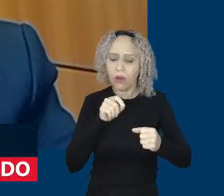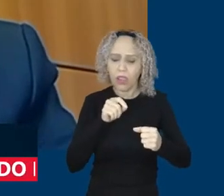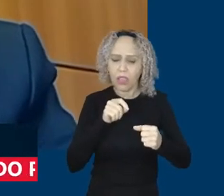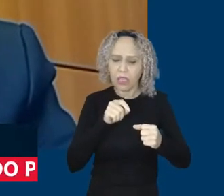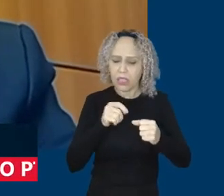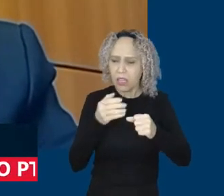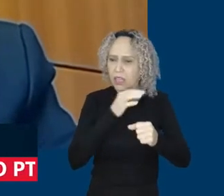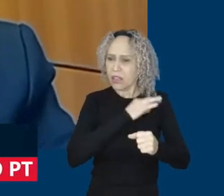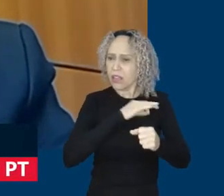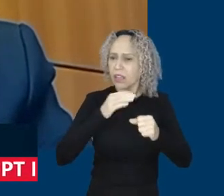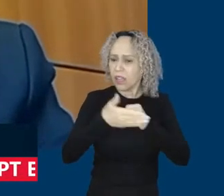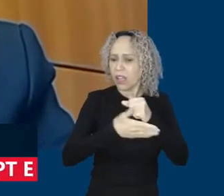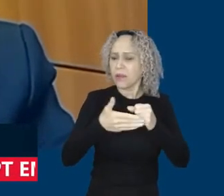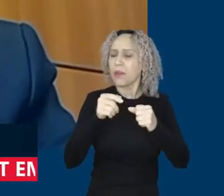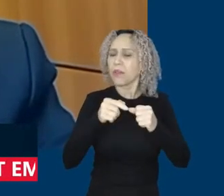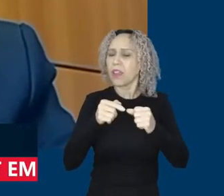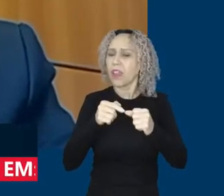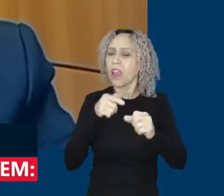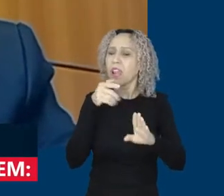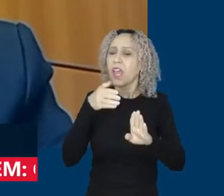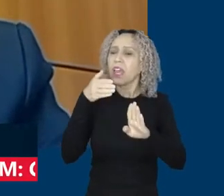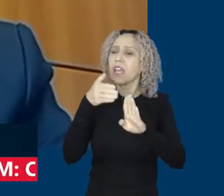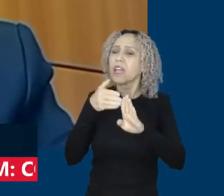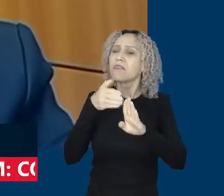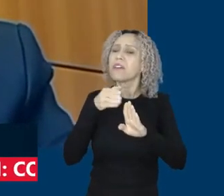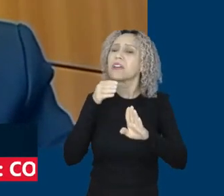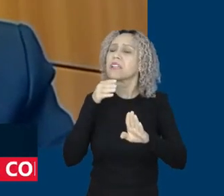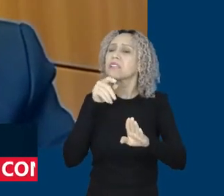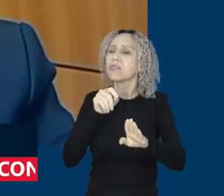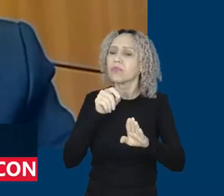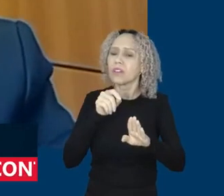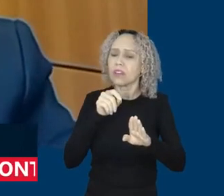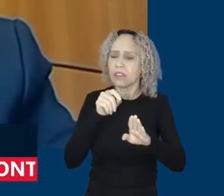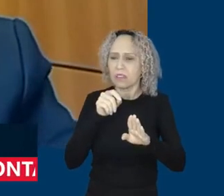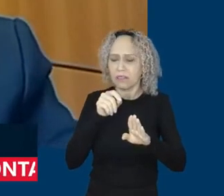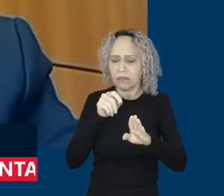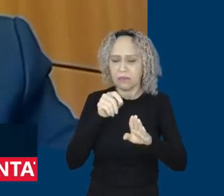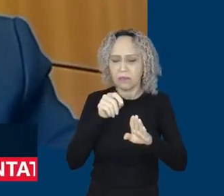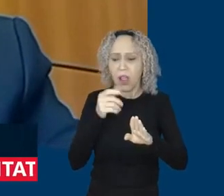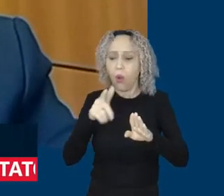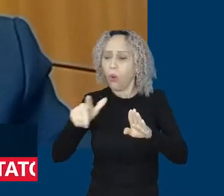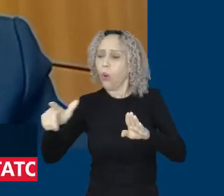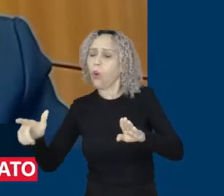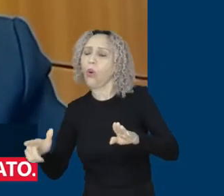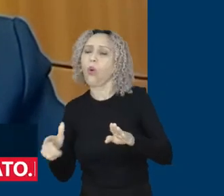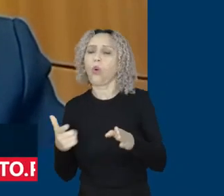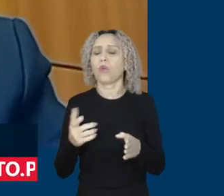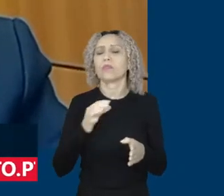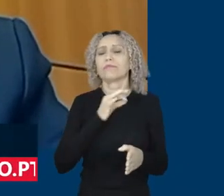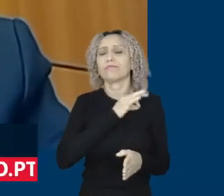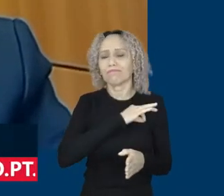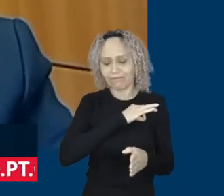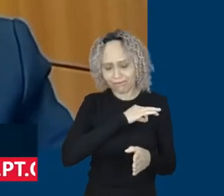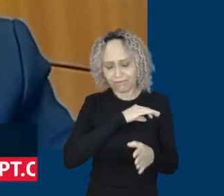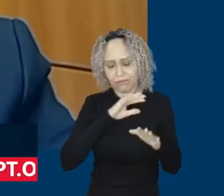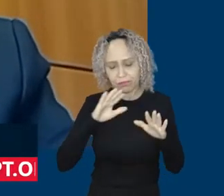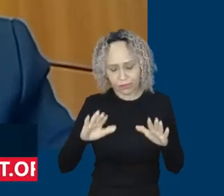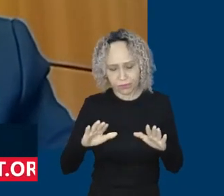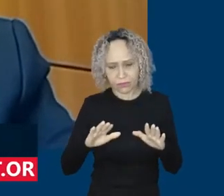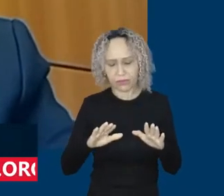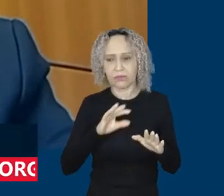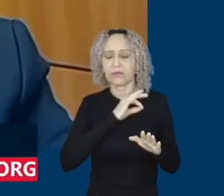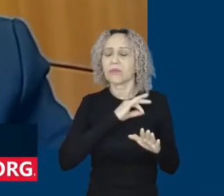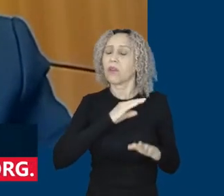outras faixas salariais que não a do salário mínimo e também ele abrange principalmente, ele tem um